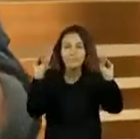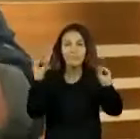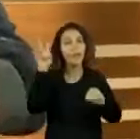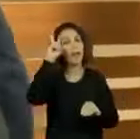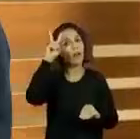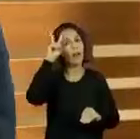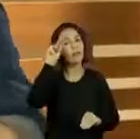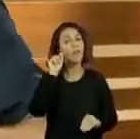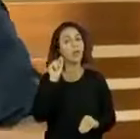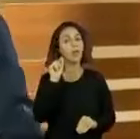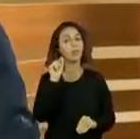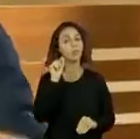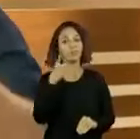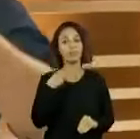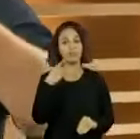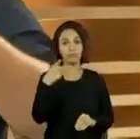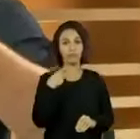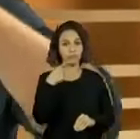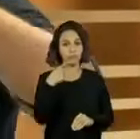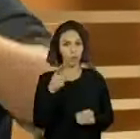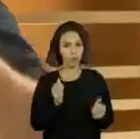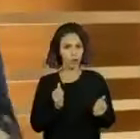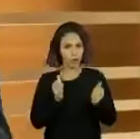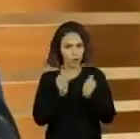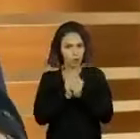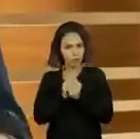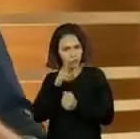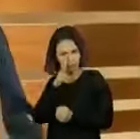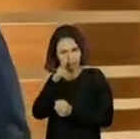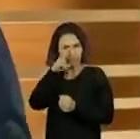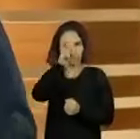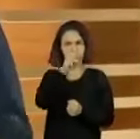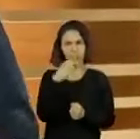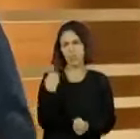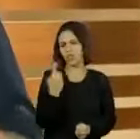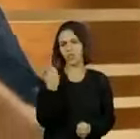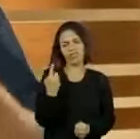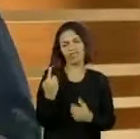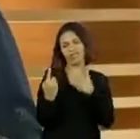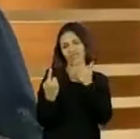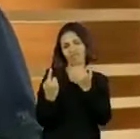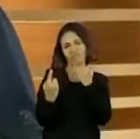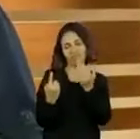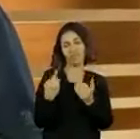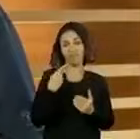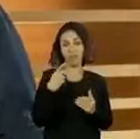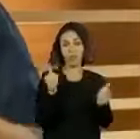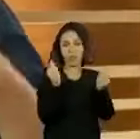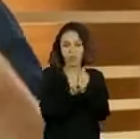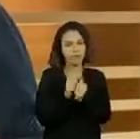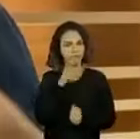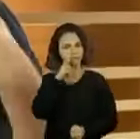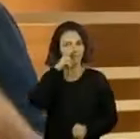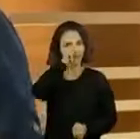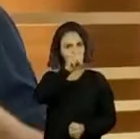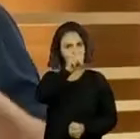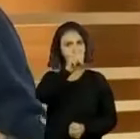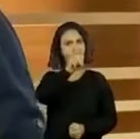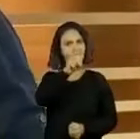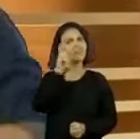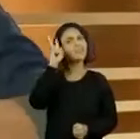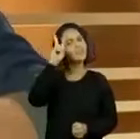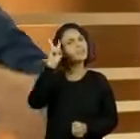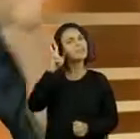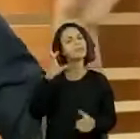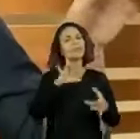Lembre-se, nós só somos fortes porque eu tenho vocês e vocês têm a mim. Então, a gente só consegue ser forte junto. Tá bom? Sempre pensar no